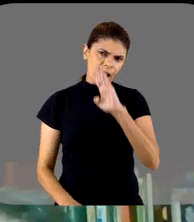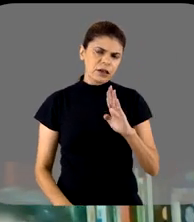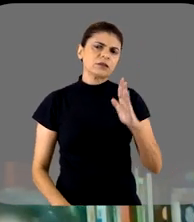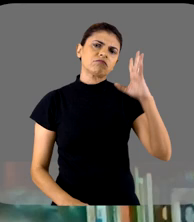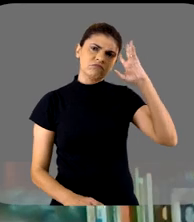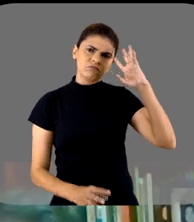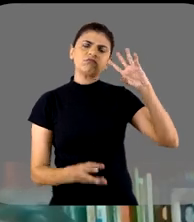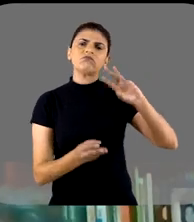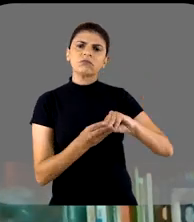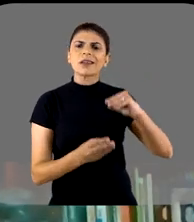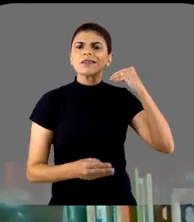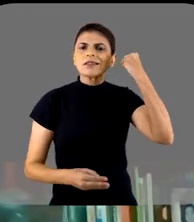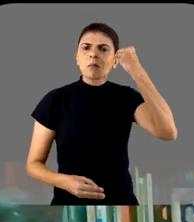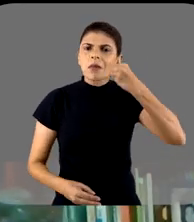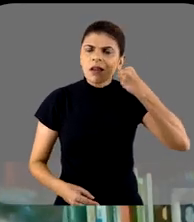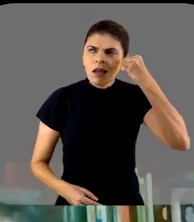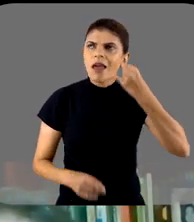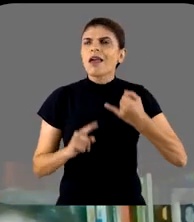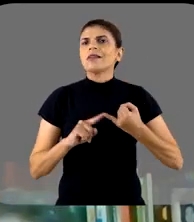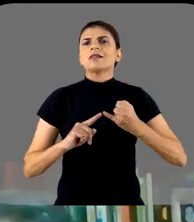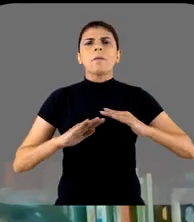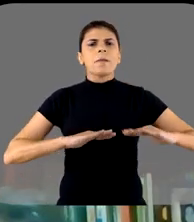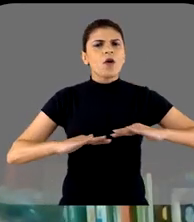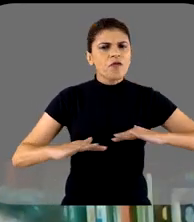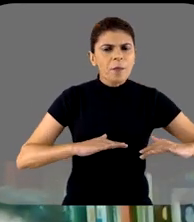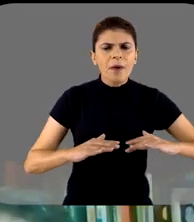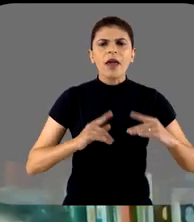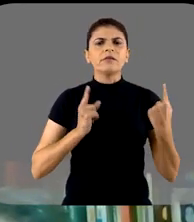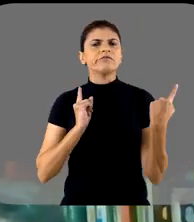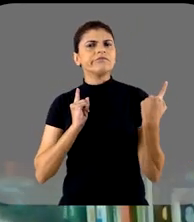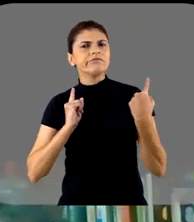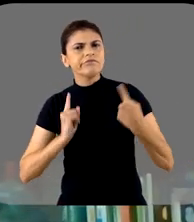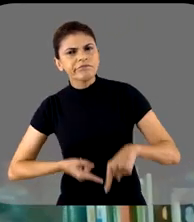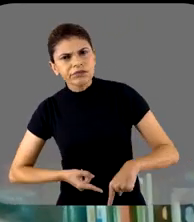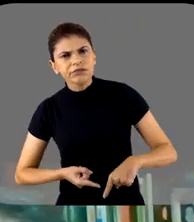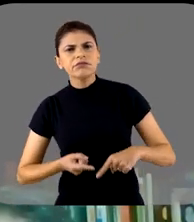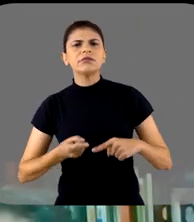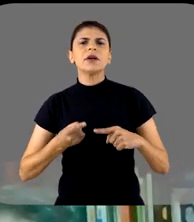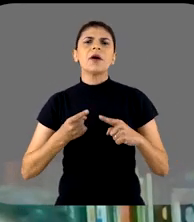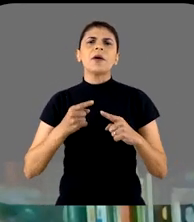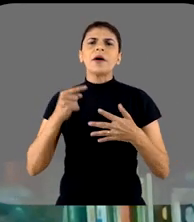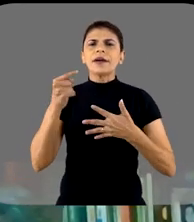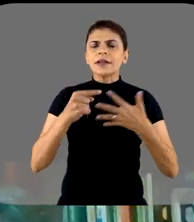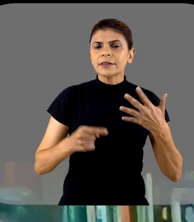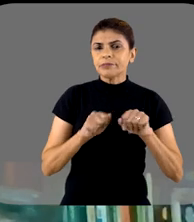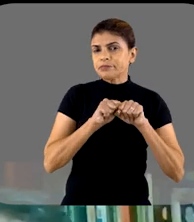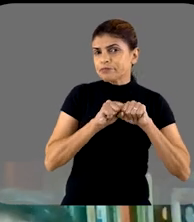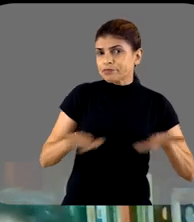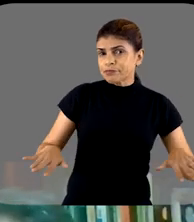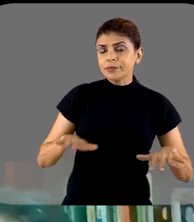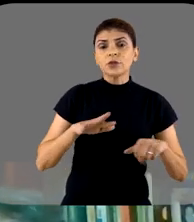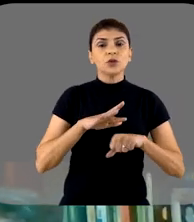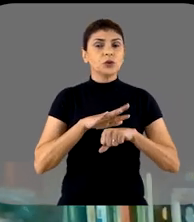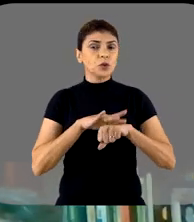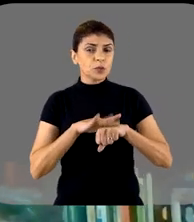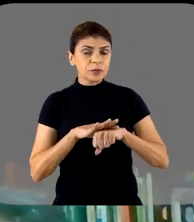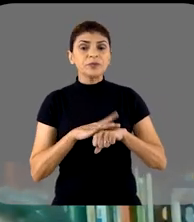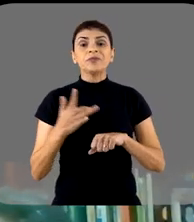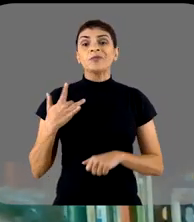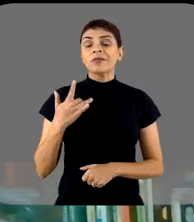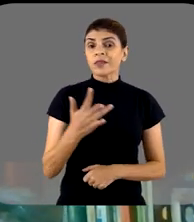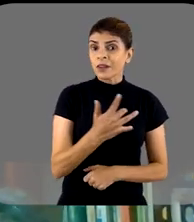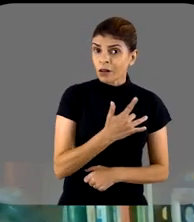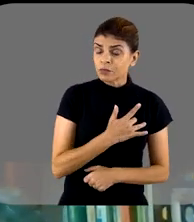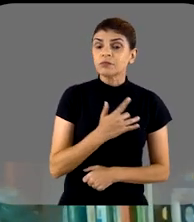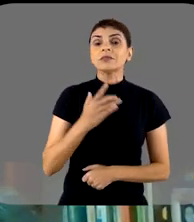compreendendo diferentes experiências, movimentos, enfrentamentos de endemias, epidemias, questões no âmbito da